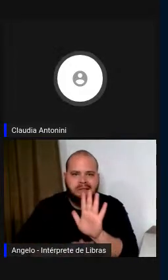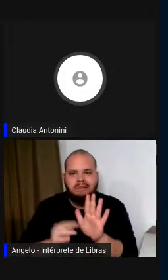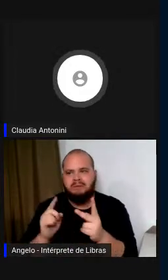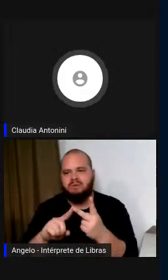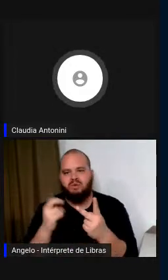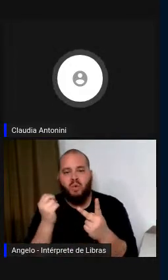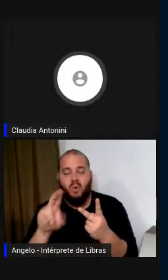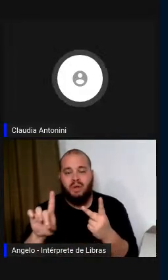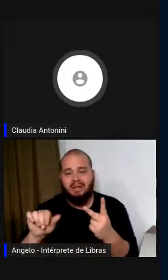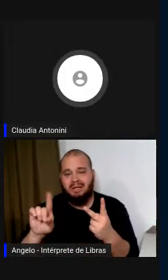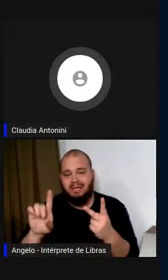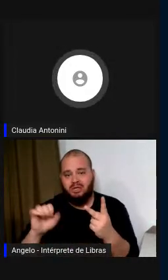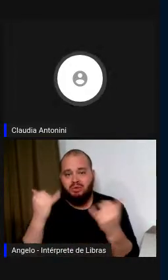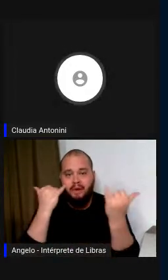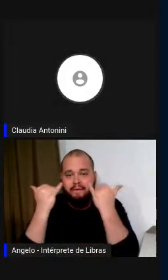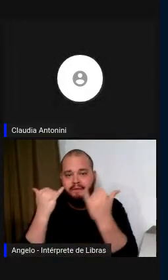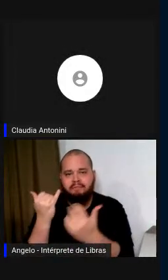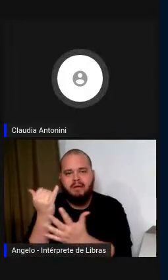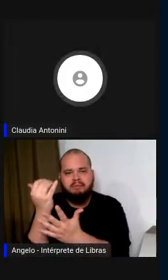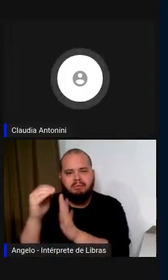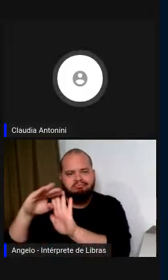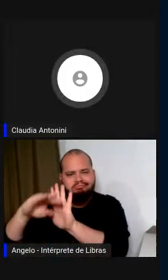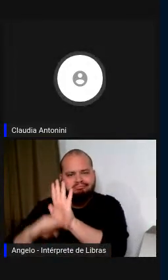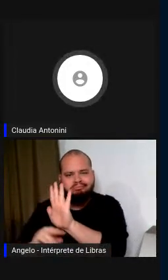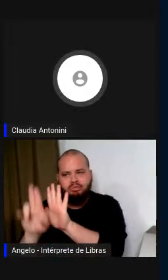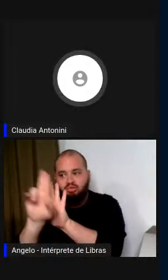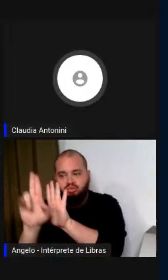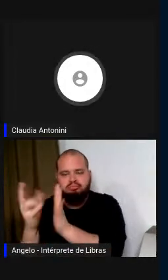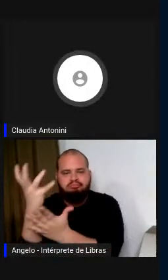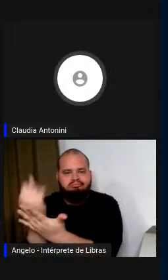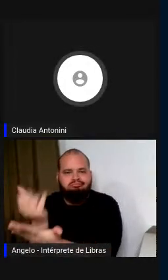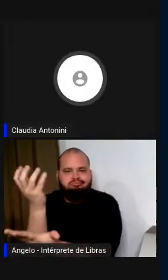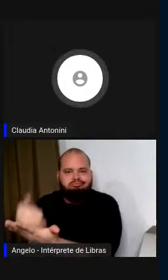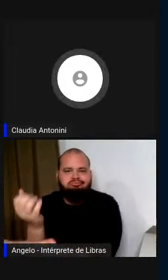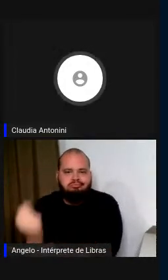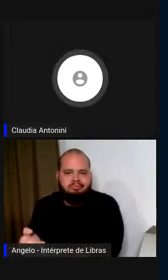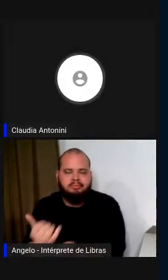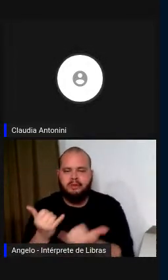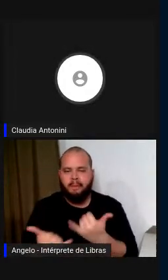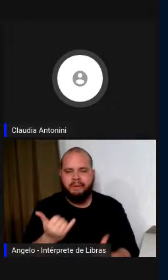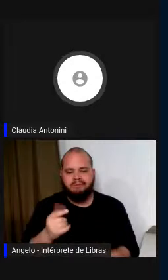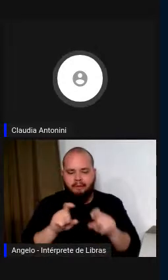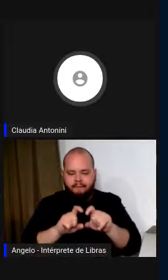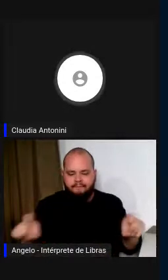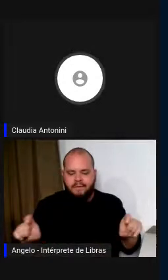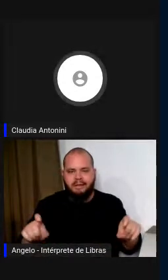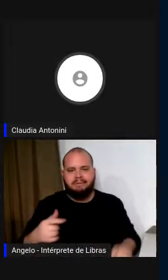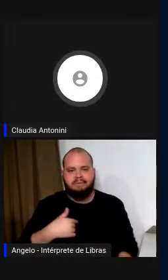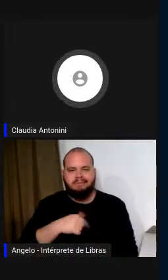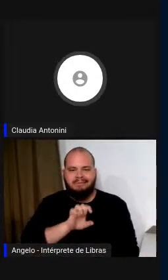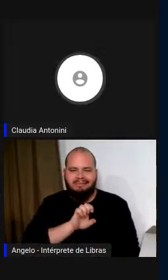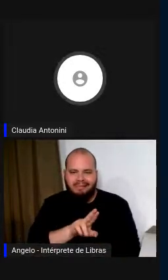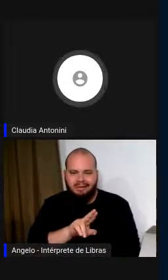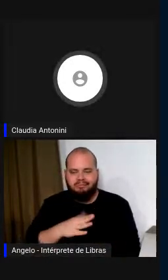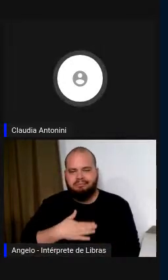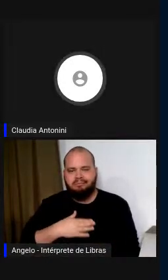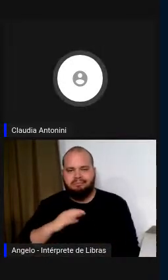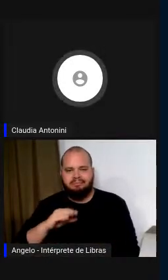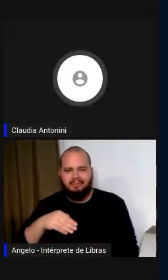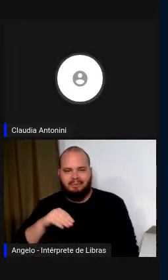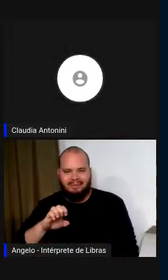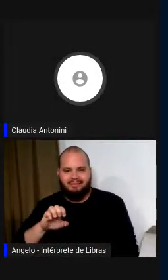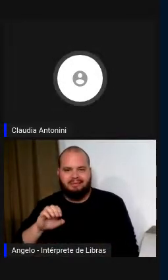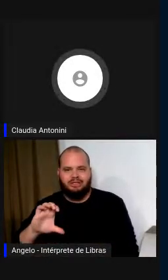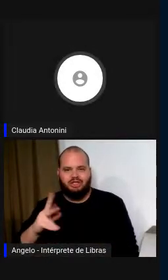aqueles que são os nomes próprios. Uma frase onde tem eu me chamo Cláudio, entende simplesmente que se eu me